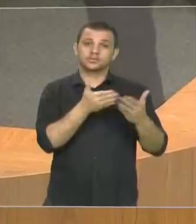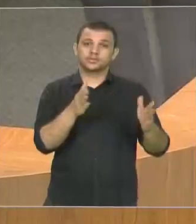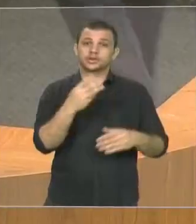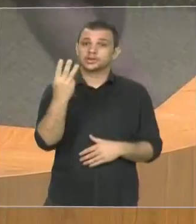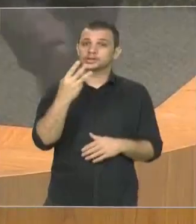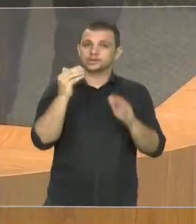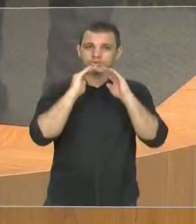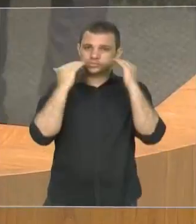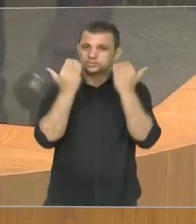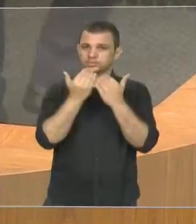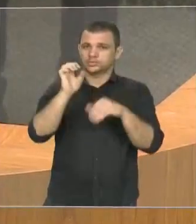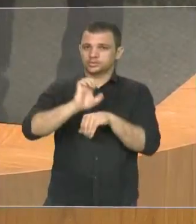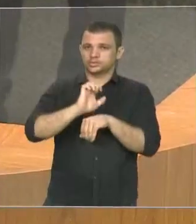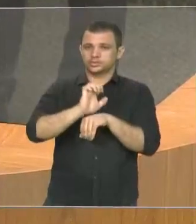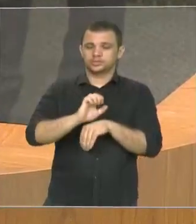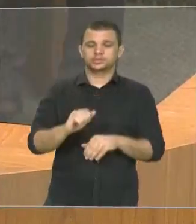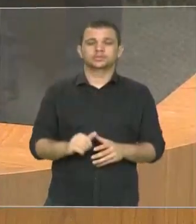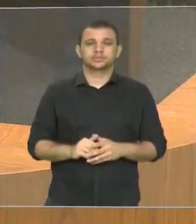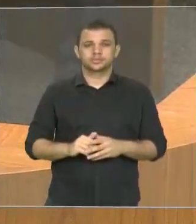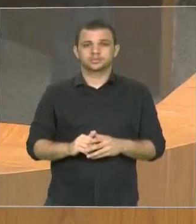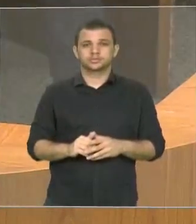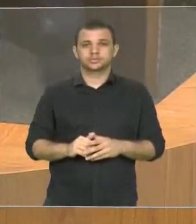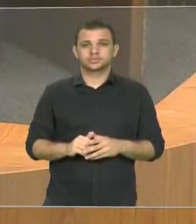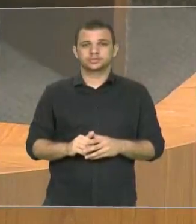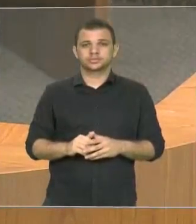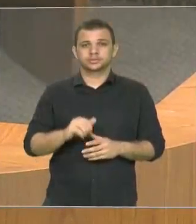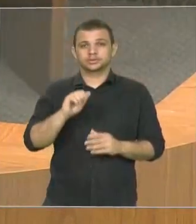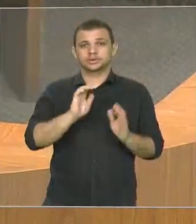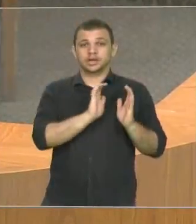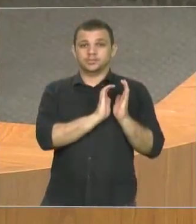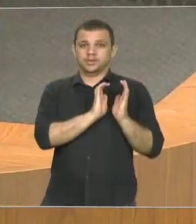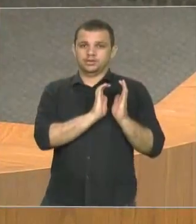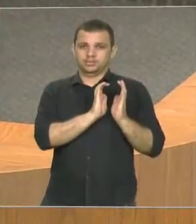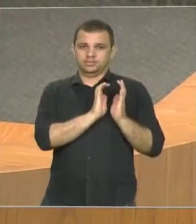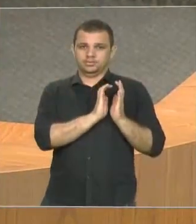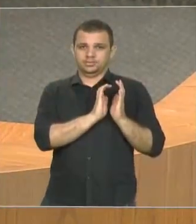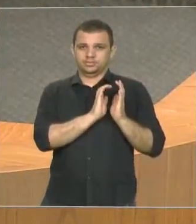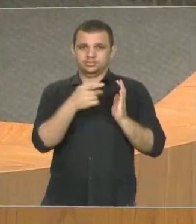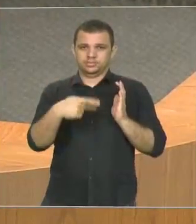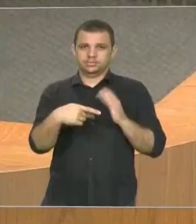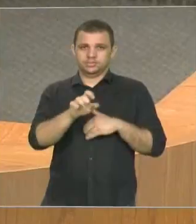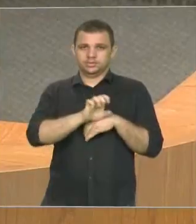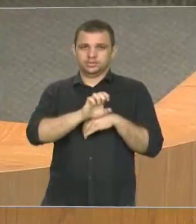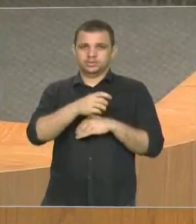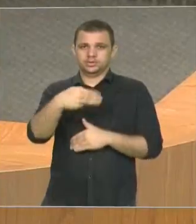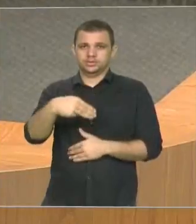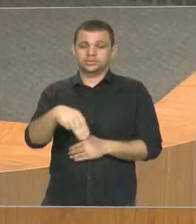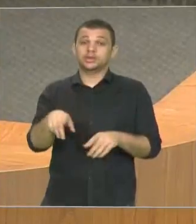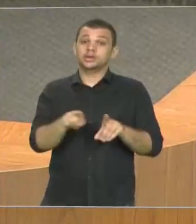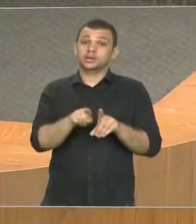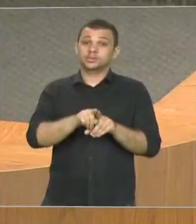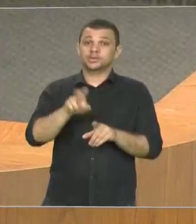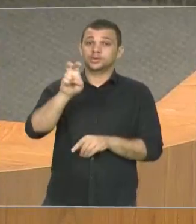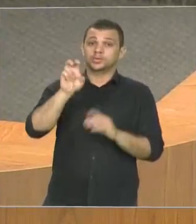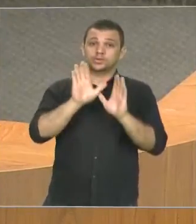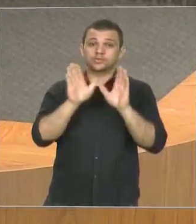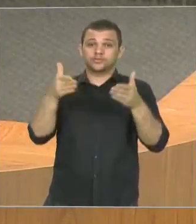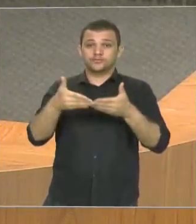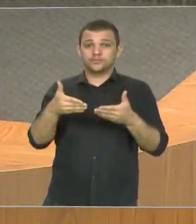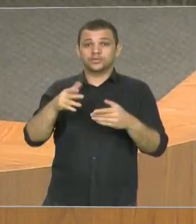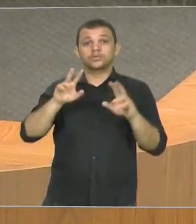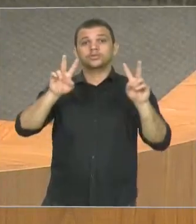congresso estadual da ISAPAI, no estado Maranhão. E o quinto fórum de autogestão e